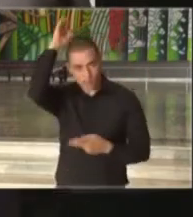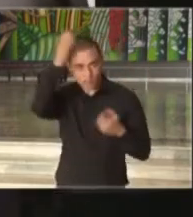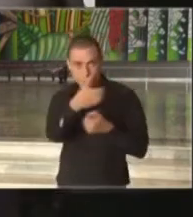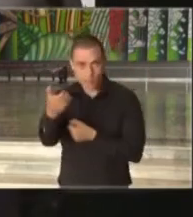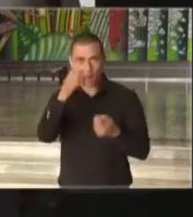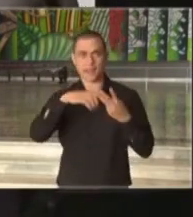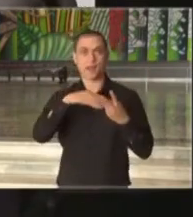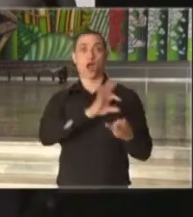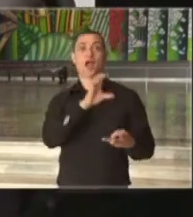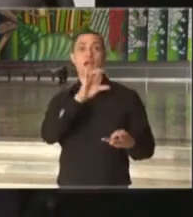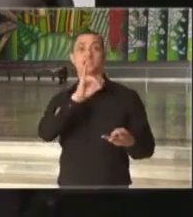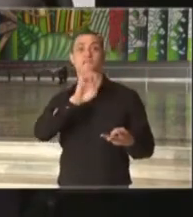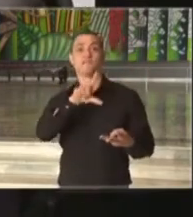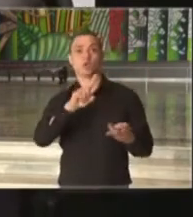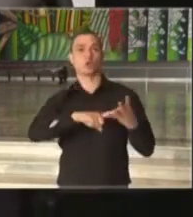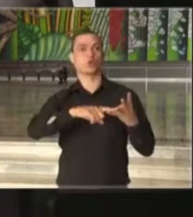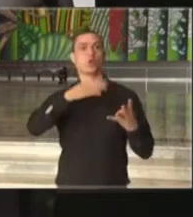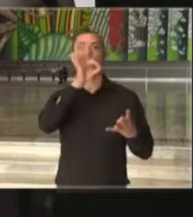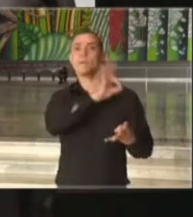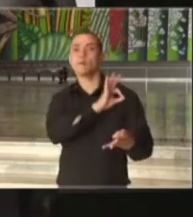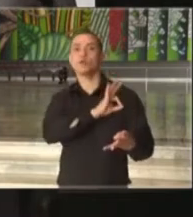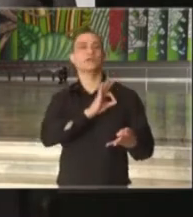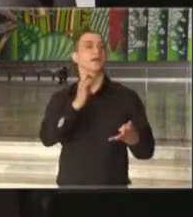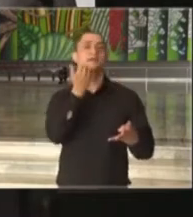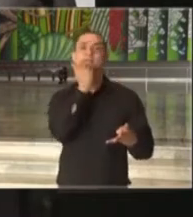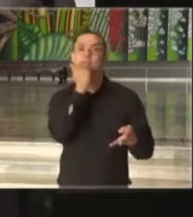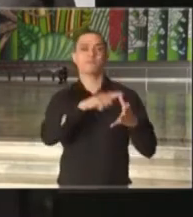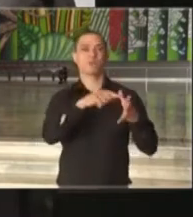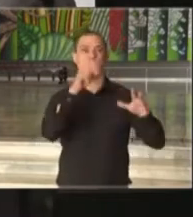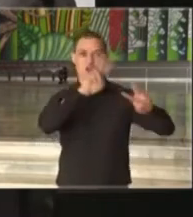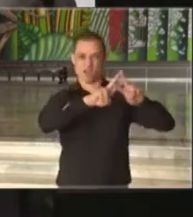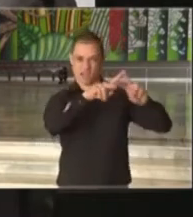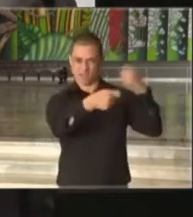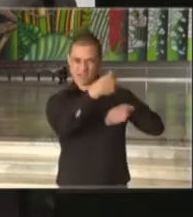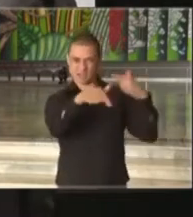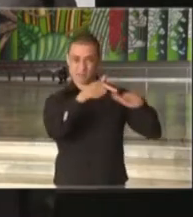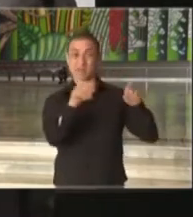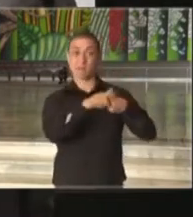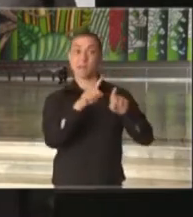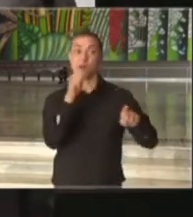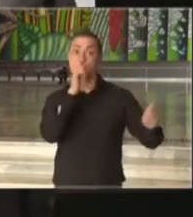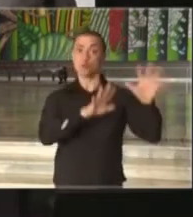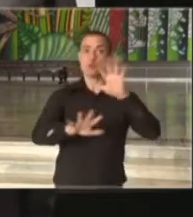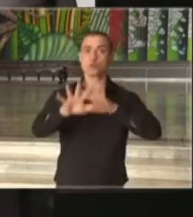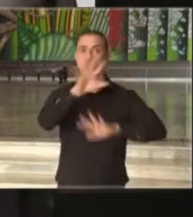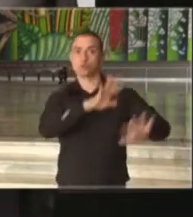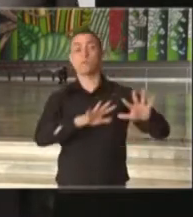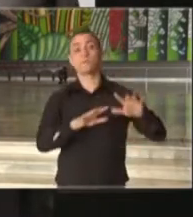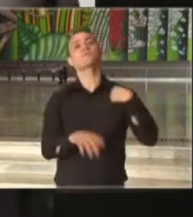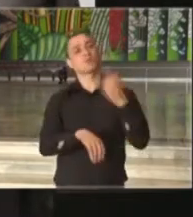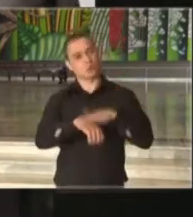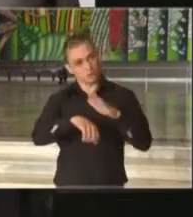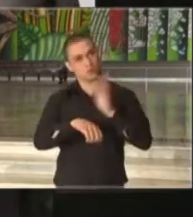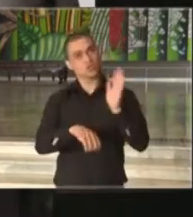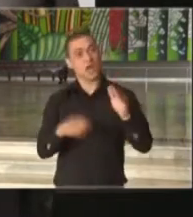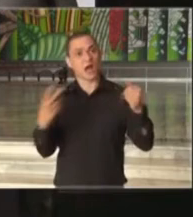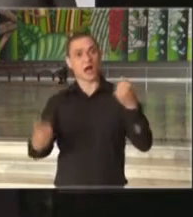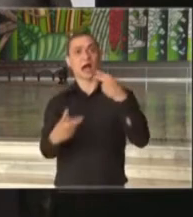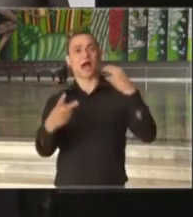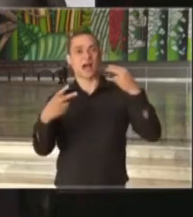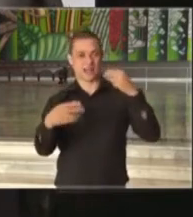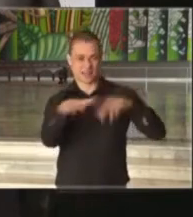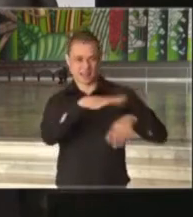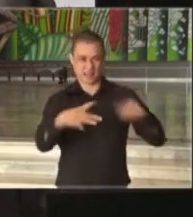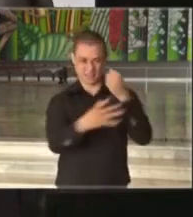polícia civil, polícia científica e agentes penitenciários e também medidas preventivas. Nós temos que manter e estamos fazendo a segurança pública